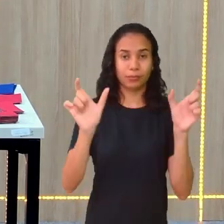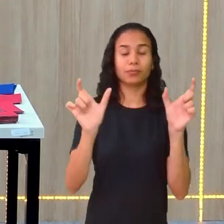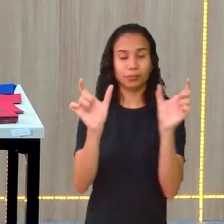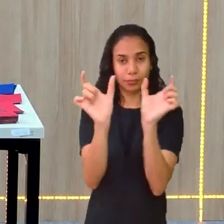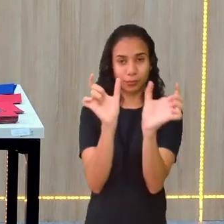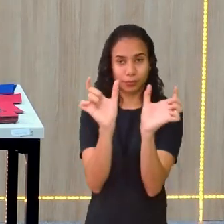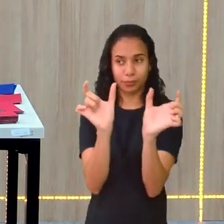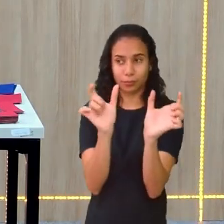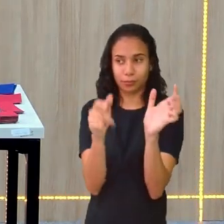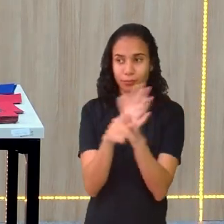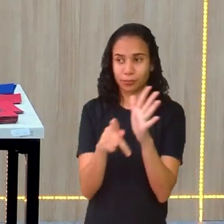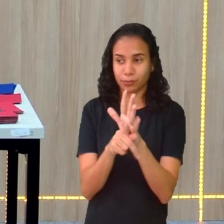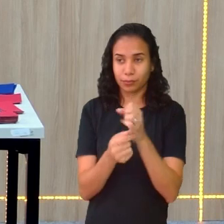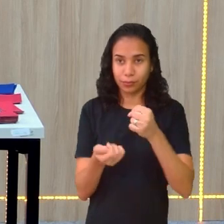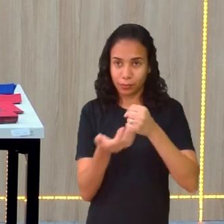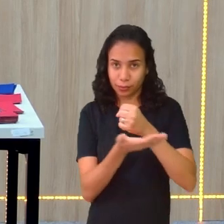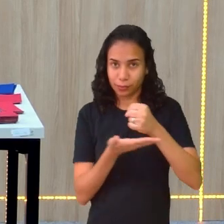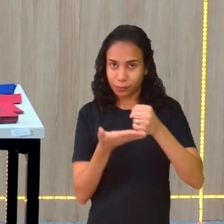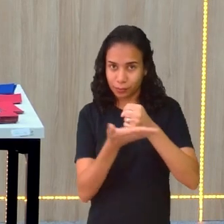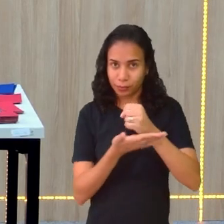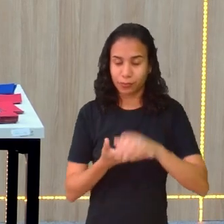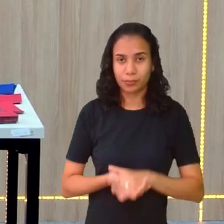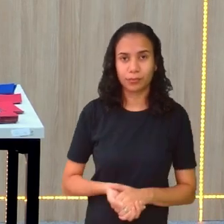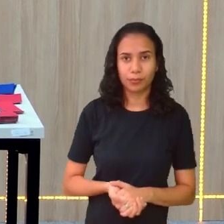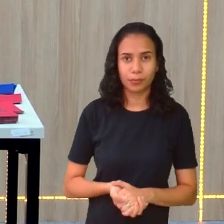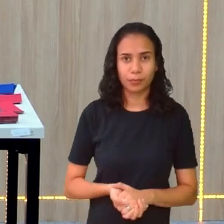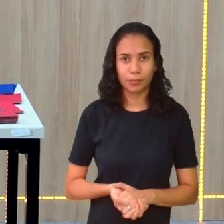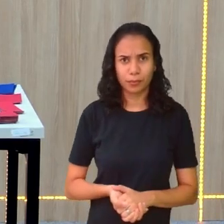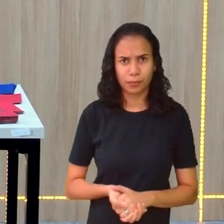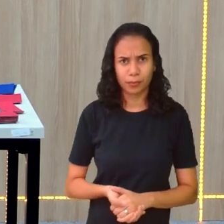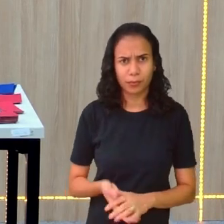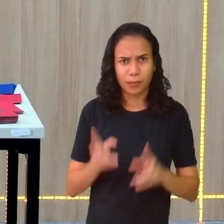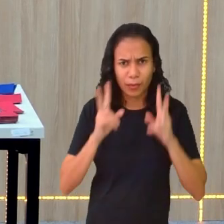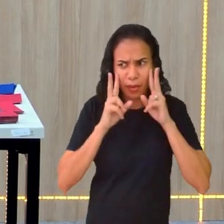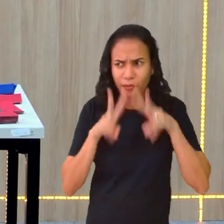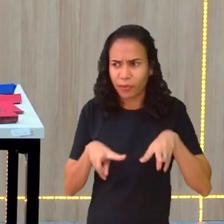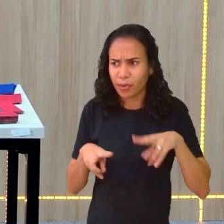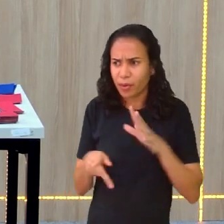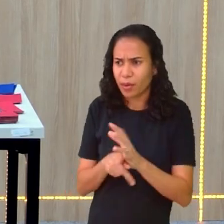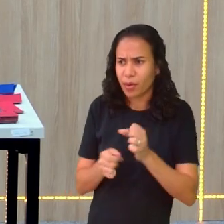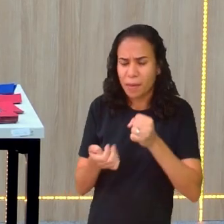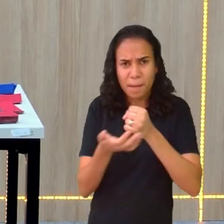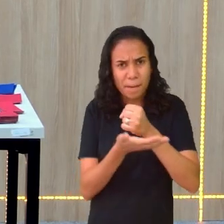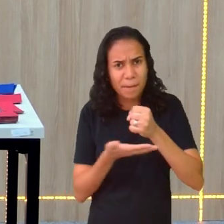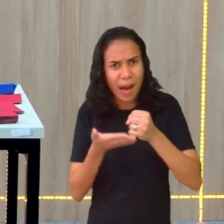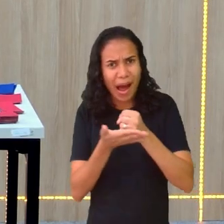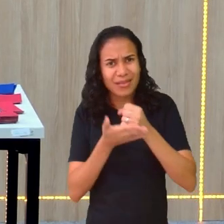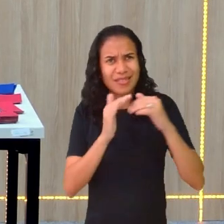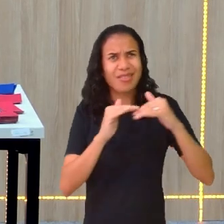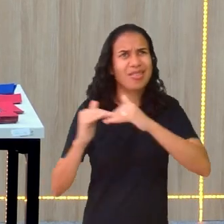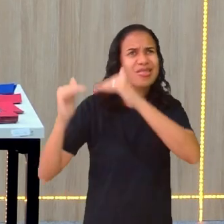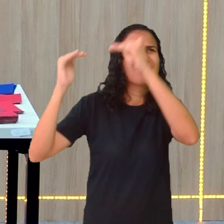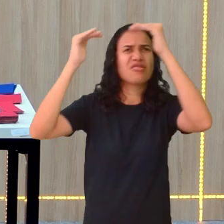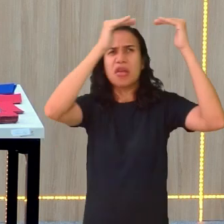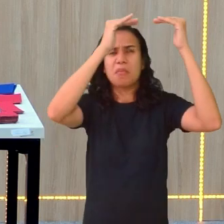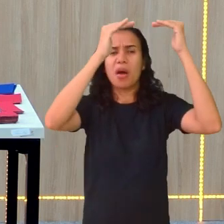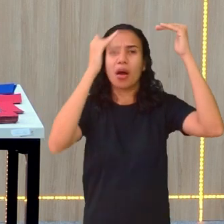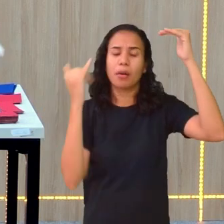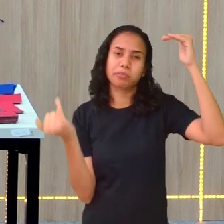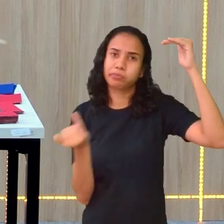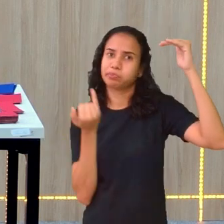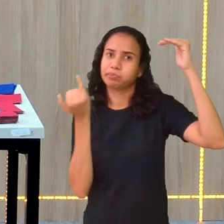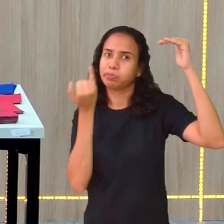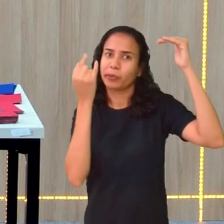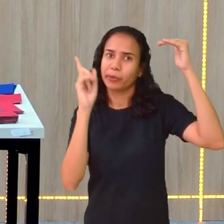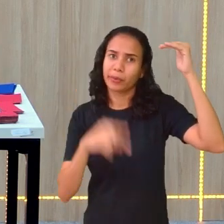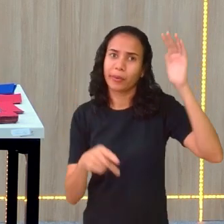colocar na base. Eita, professora. Dá um zoom aqui. A base ficou em cima? Não importa